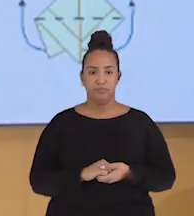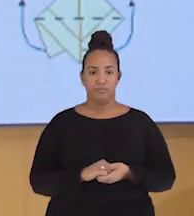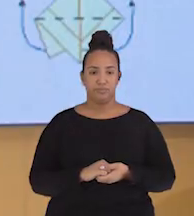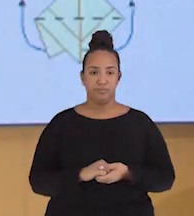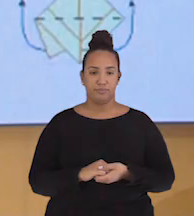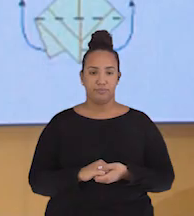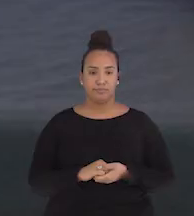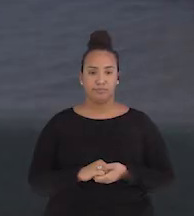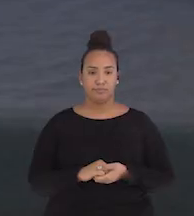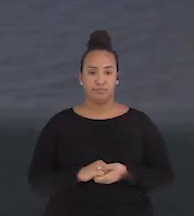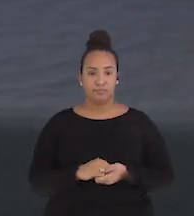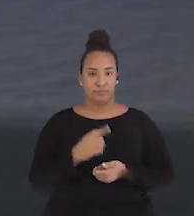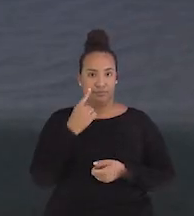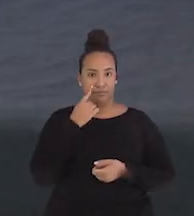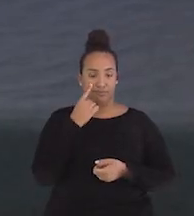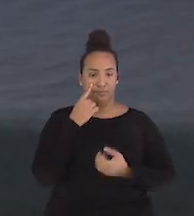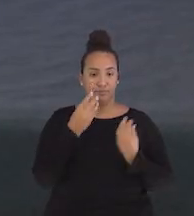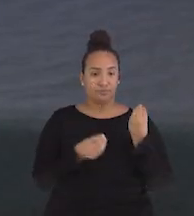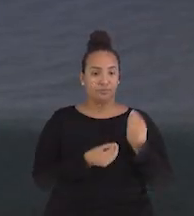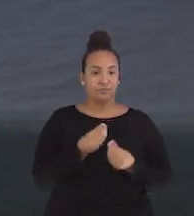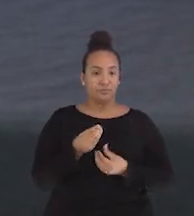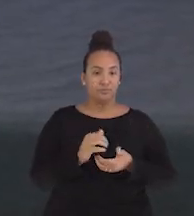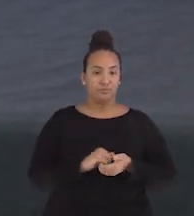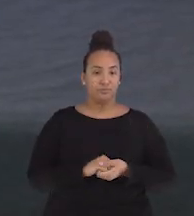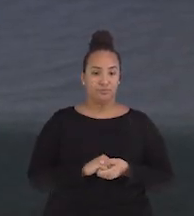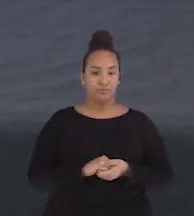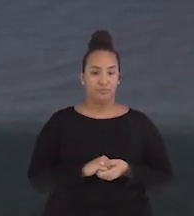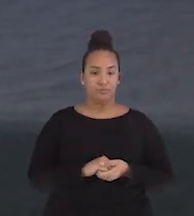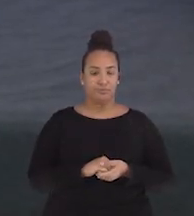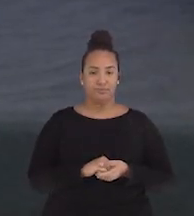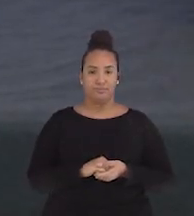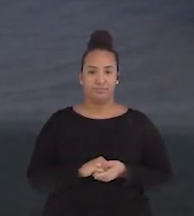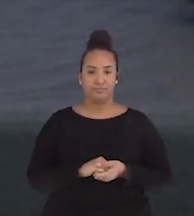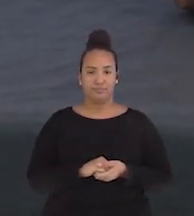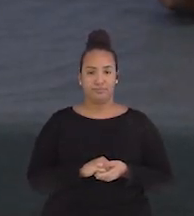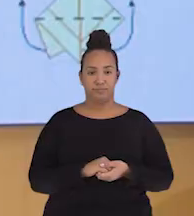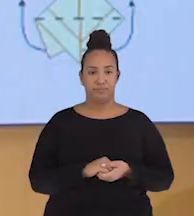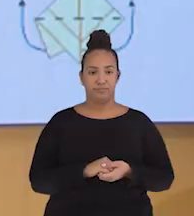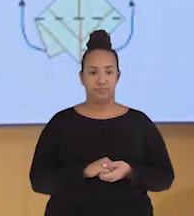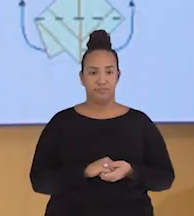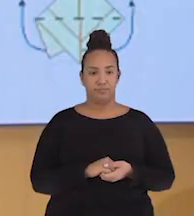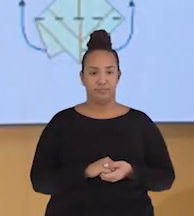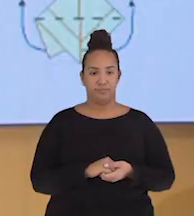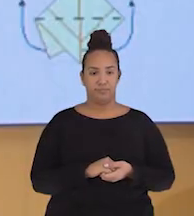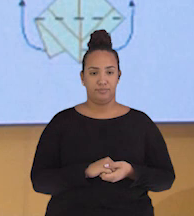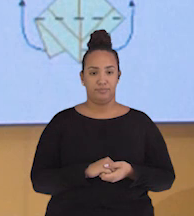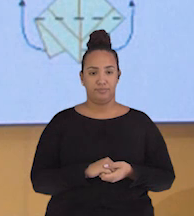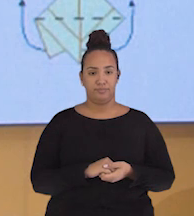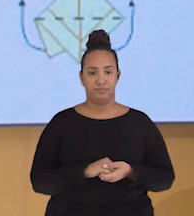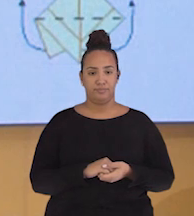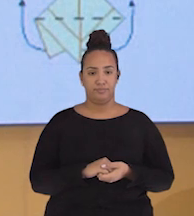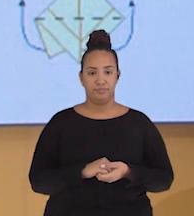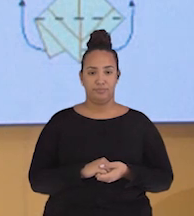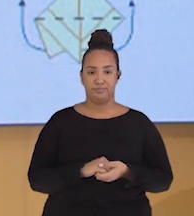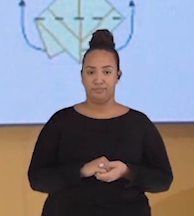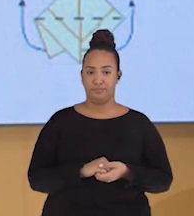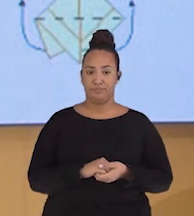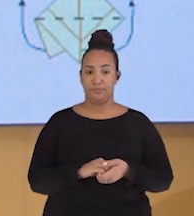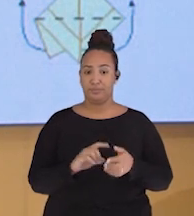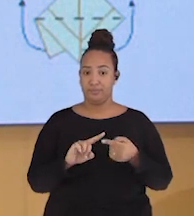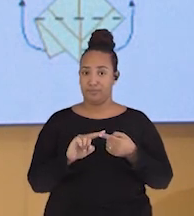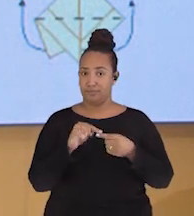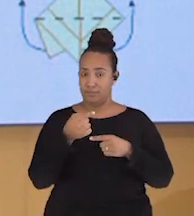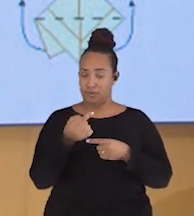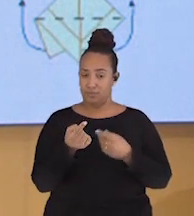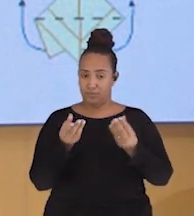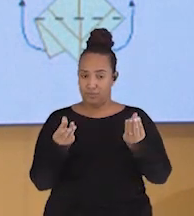Vai ficar desse jeito. Já tá dando a forma de um barquinho. Depois de deixar a sua filha assim,